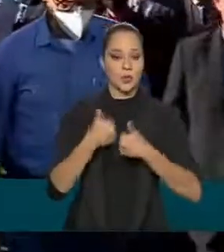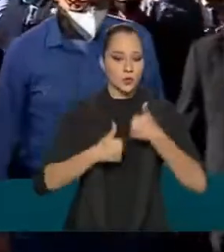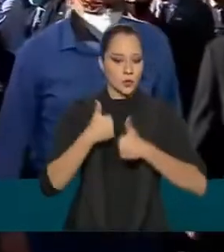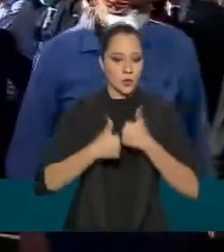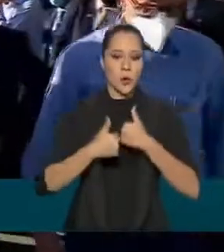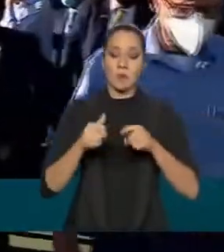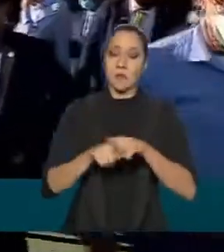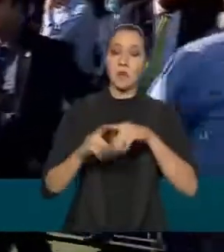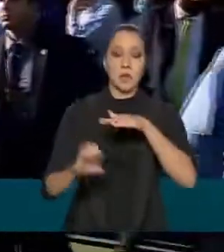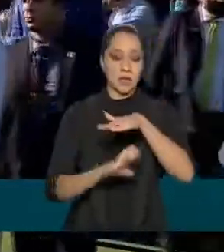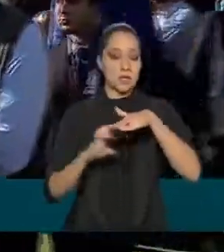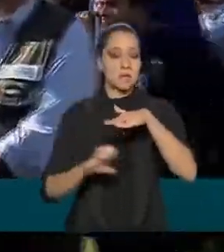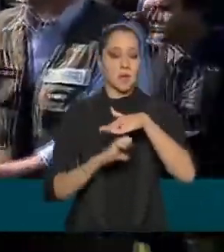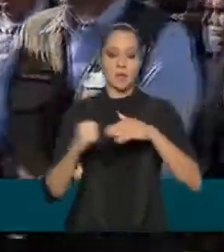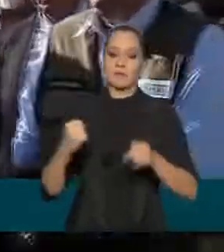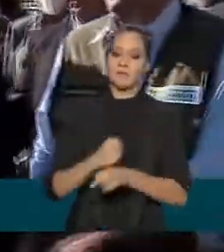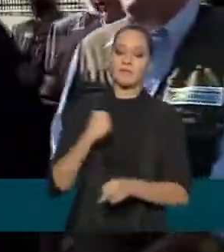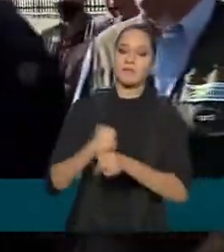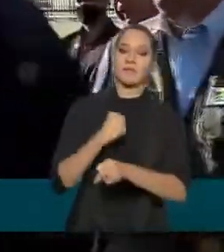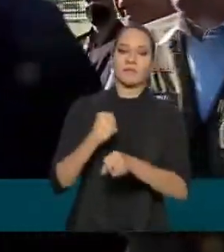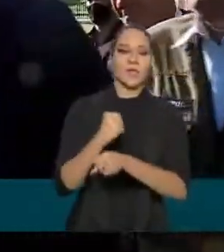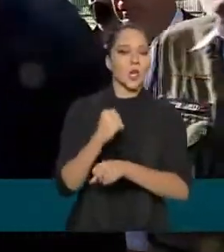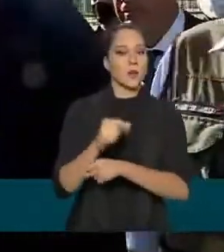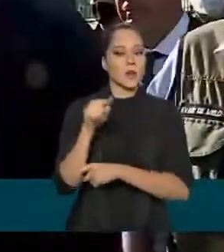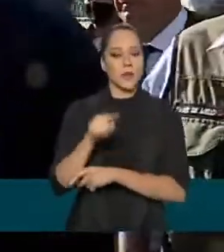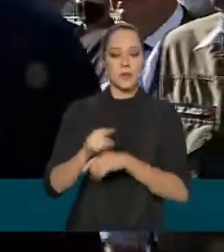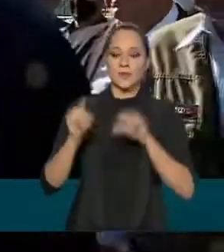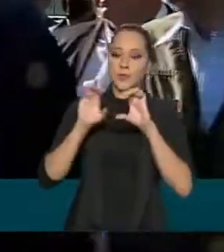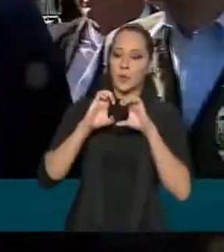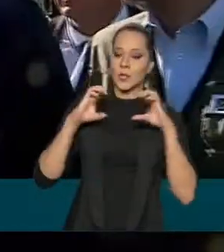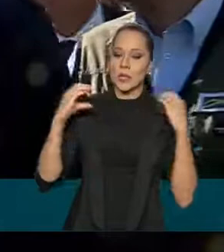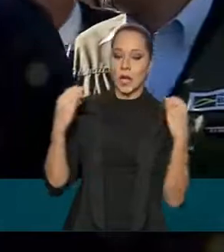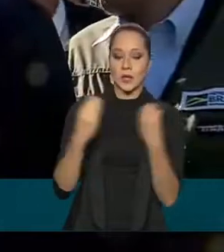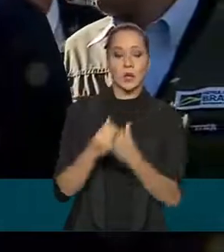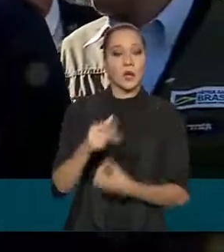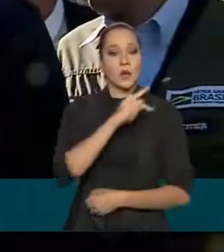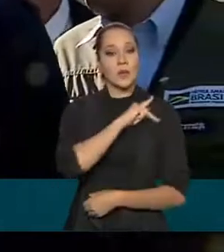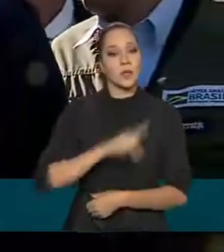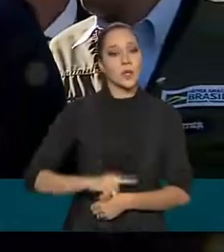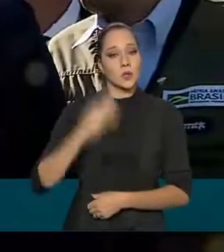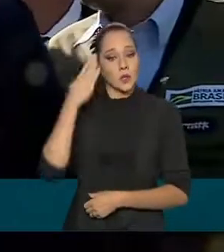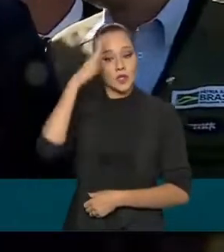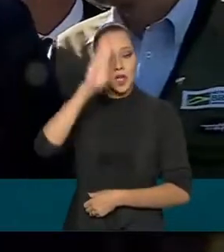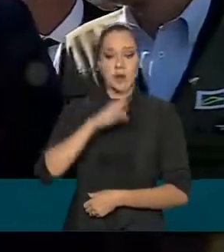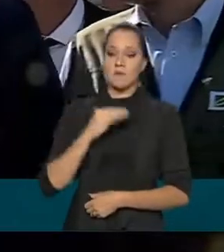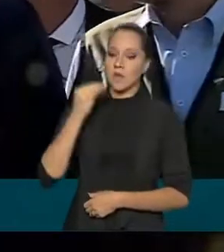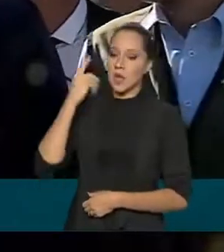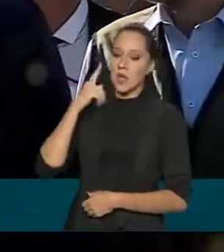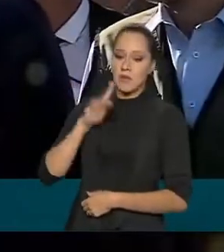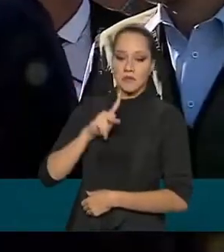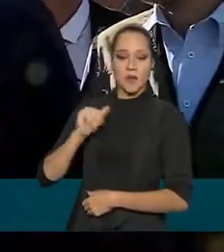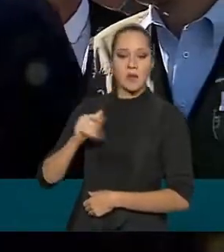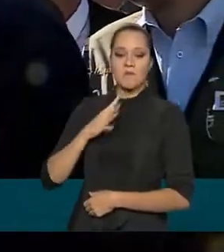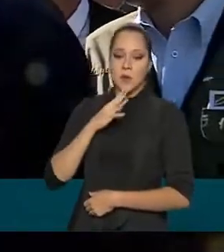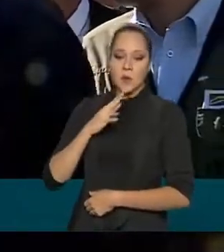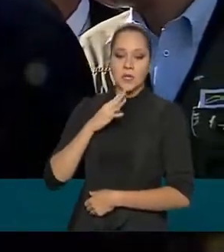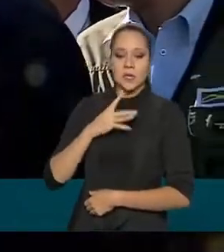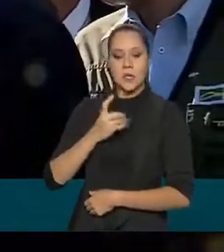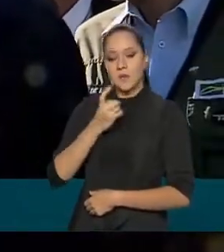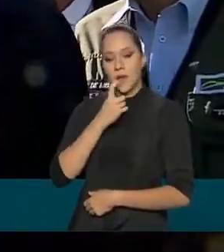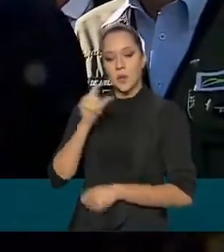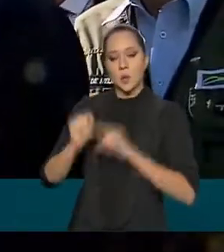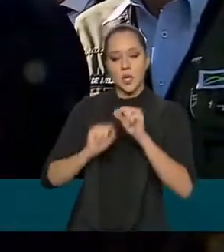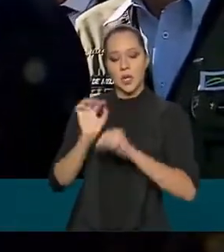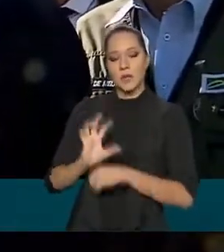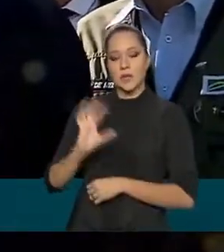que realizam as obras no estádio, o presidente Jair Bolsonaro vai conhecer de perto o que está sendo feito na Arena